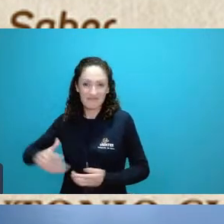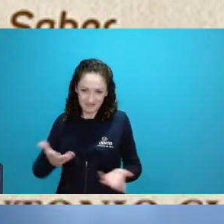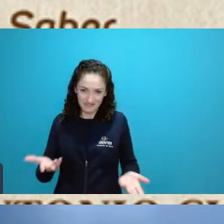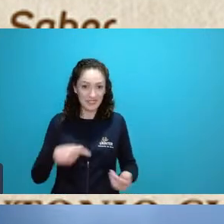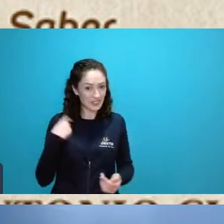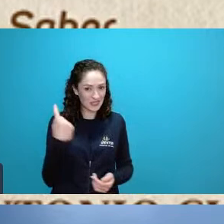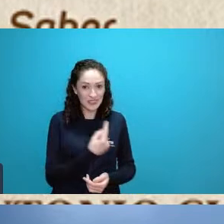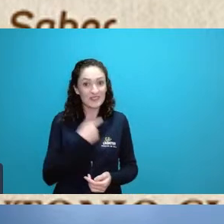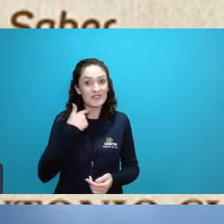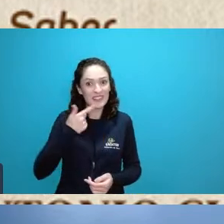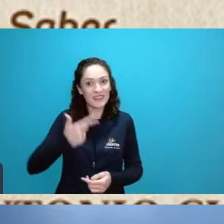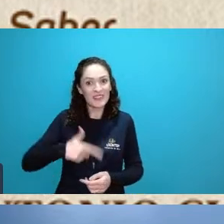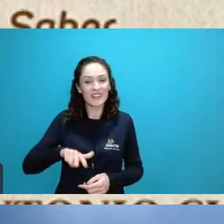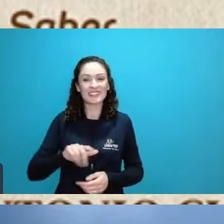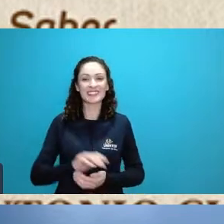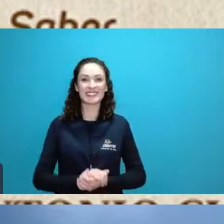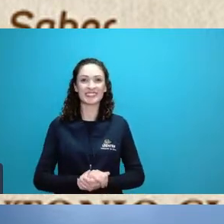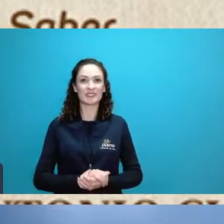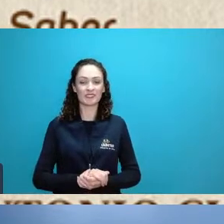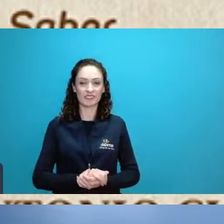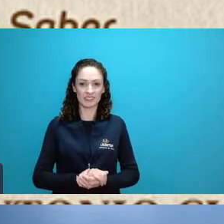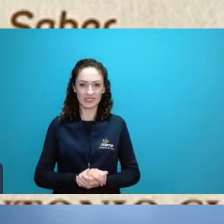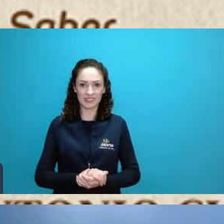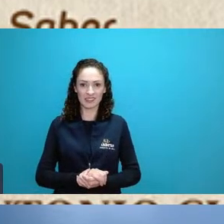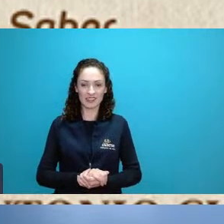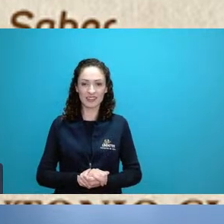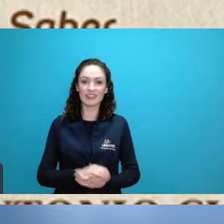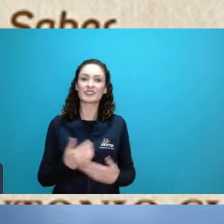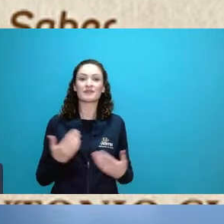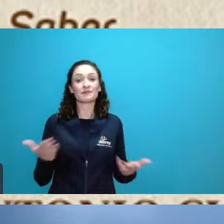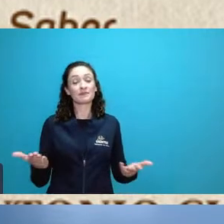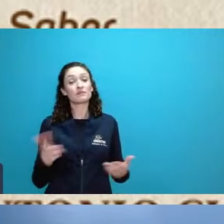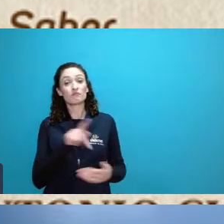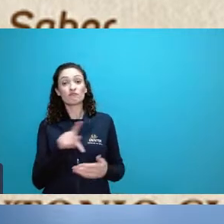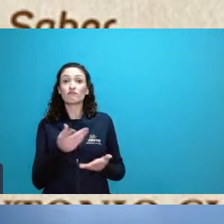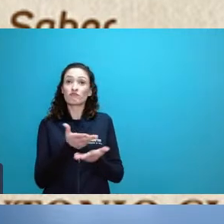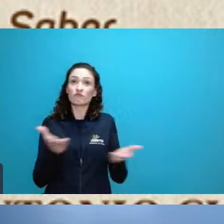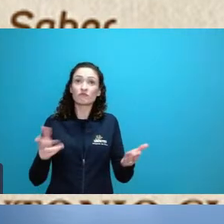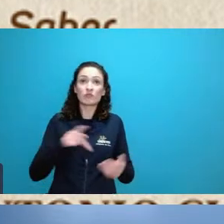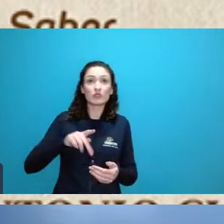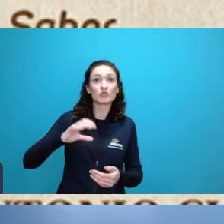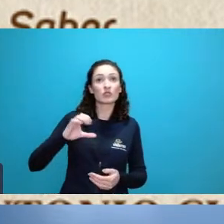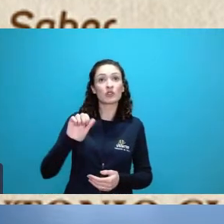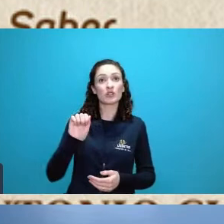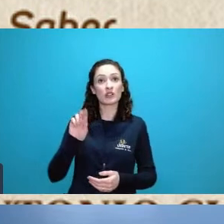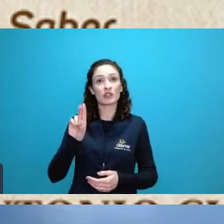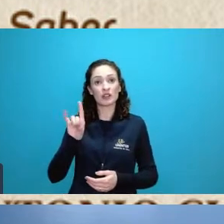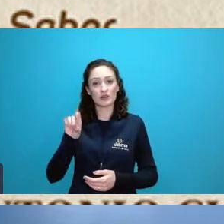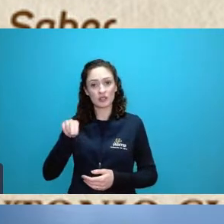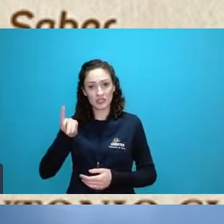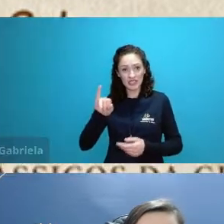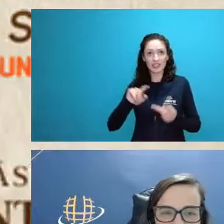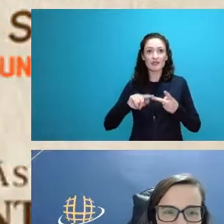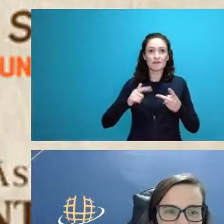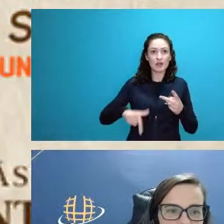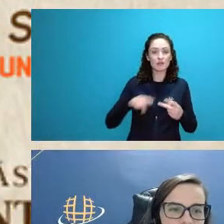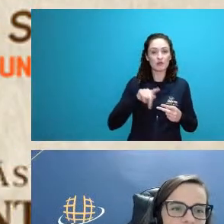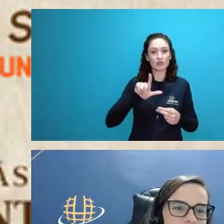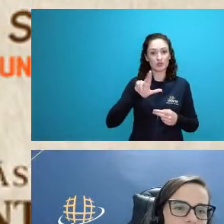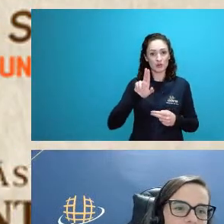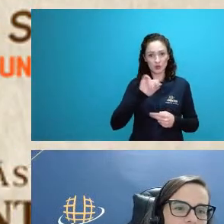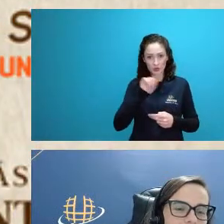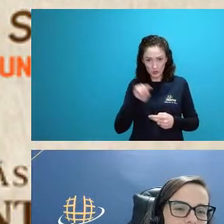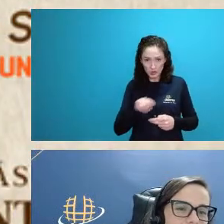maravilha então professores professora Claudinei as últimas palavras professor Luiz e daí a gente encerra da nossa parte né